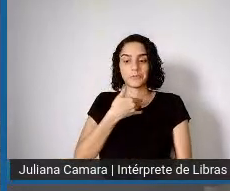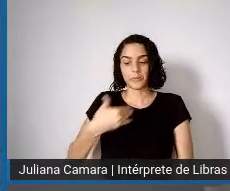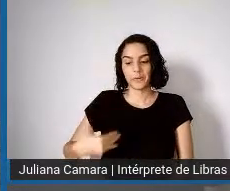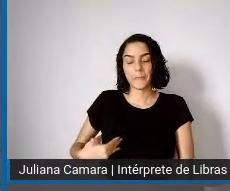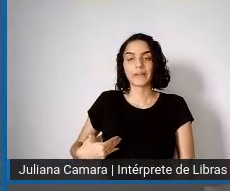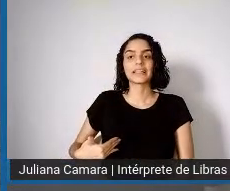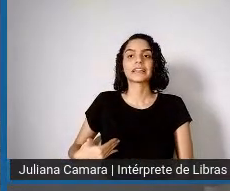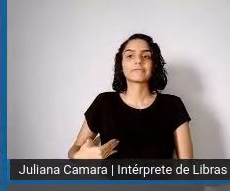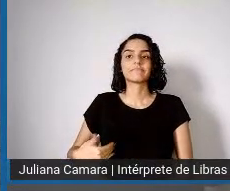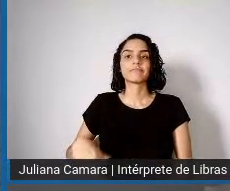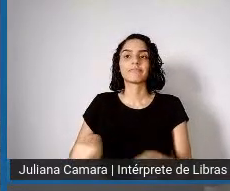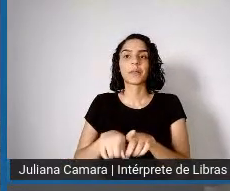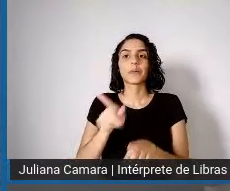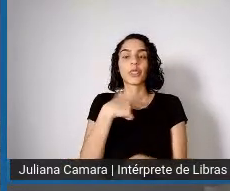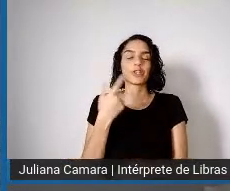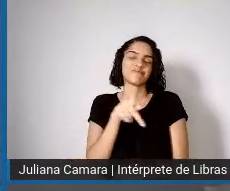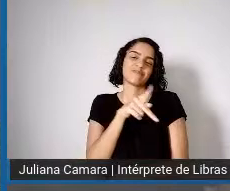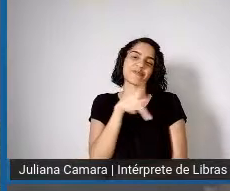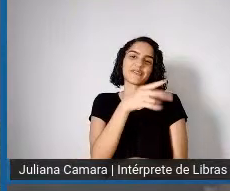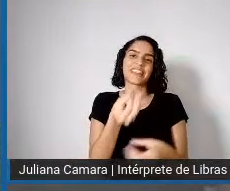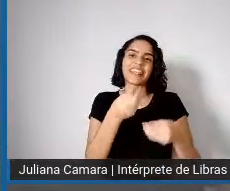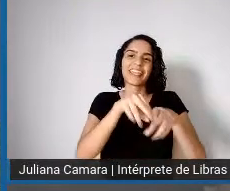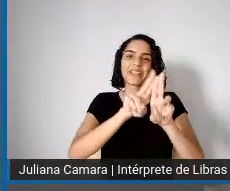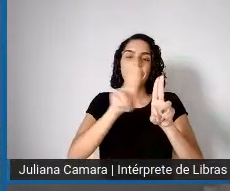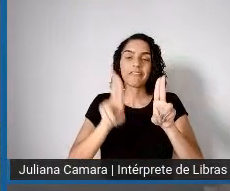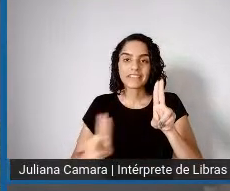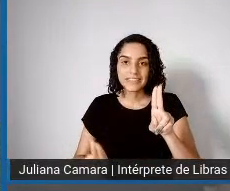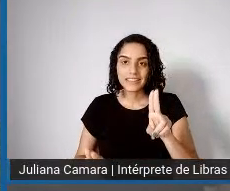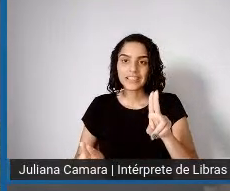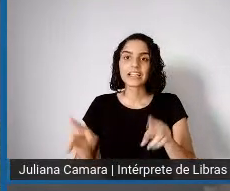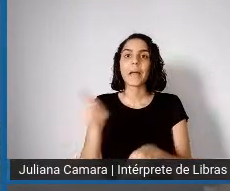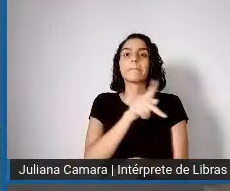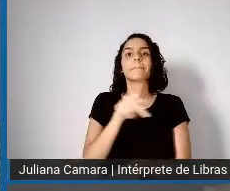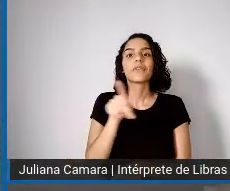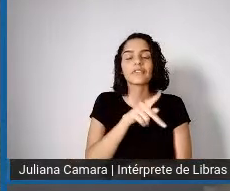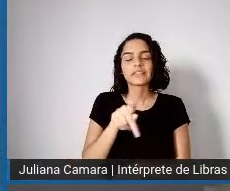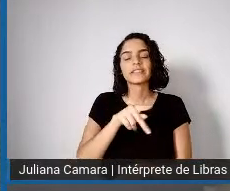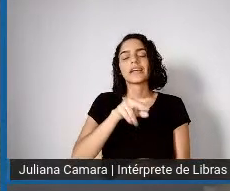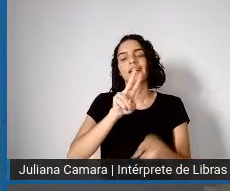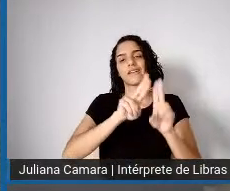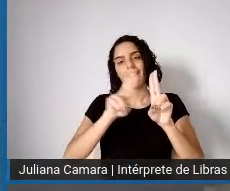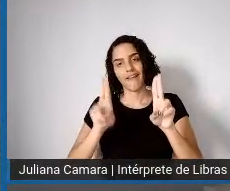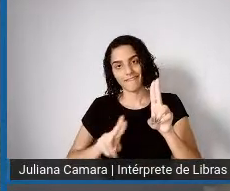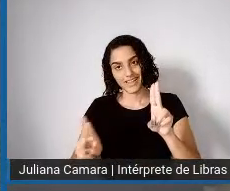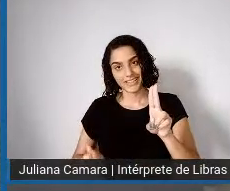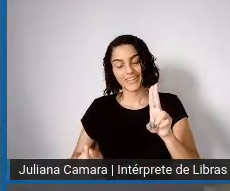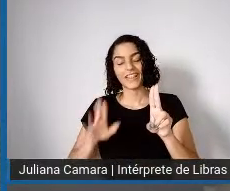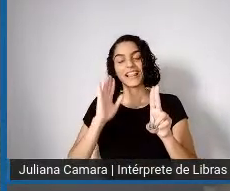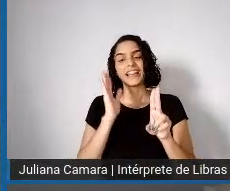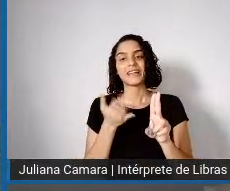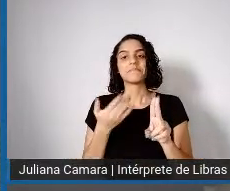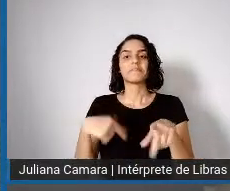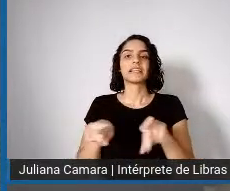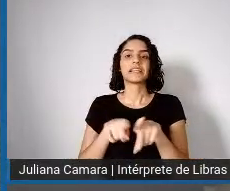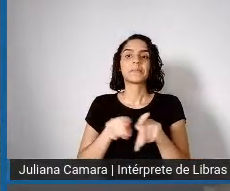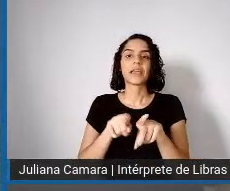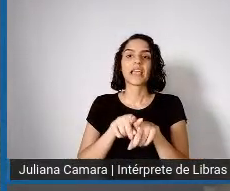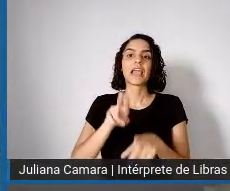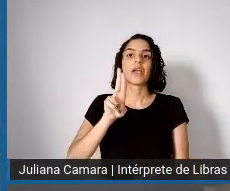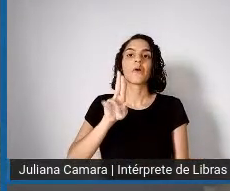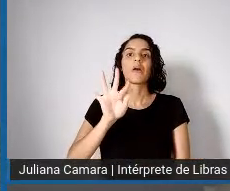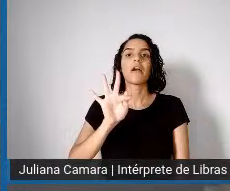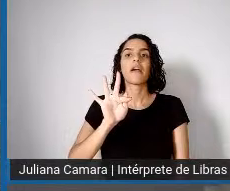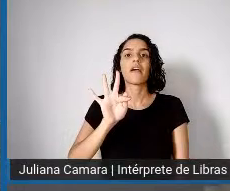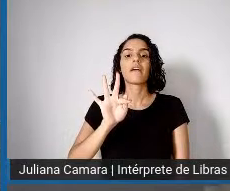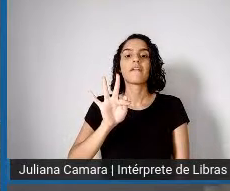é o nosso professor, professor da Universidade Federal do Rio de Janeiro, na Universidade Federal